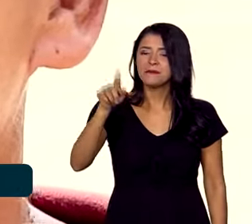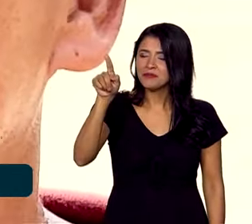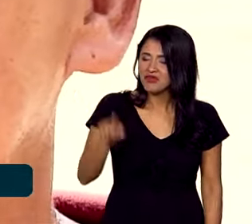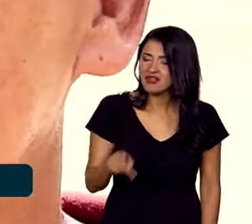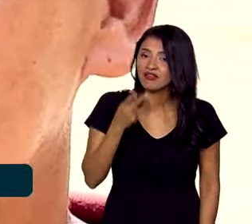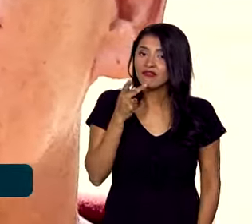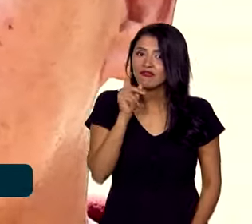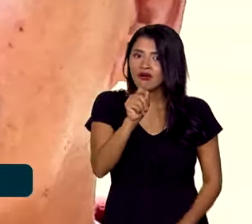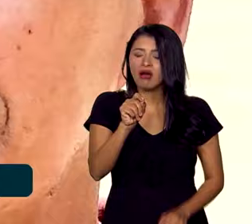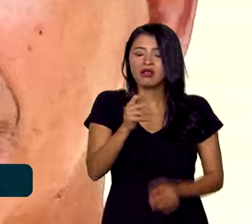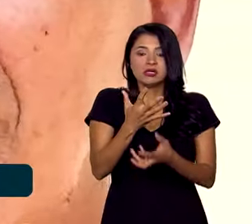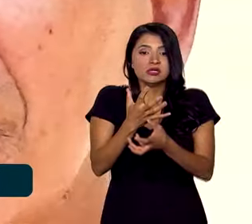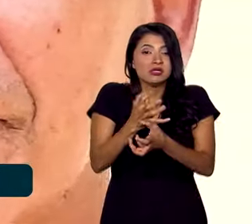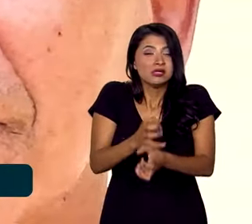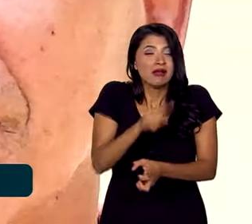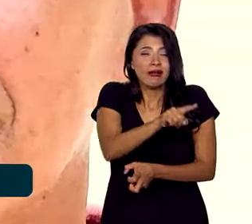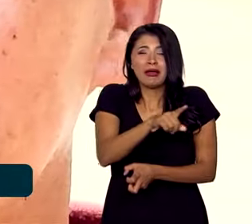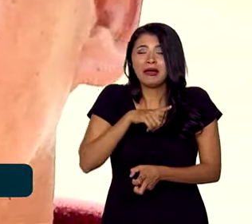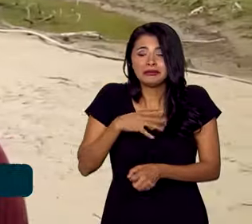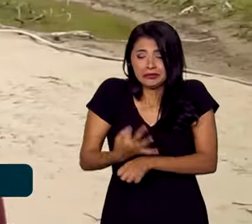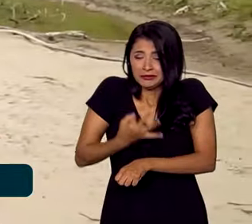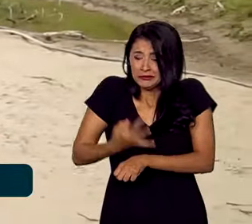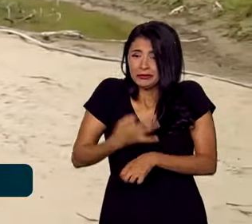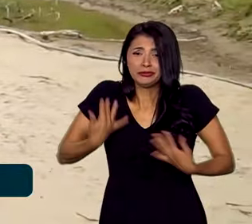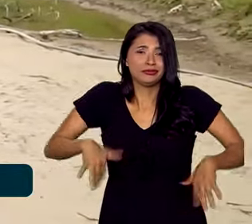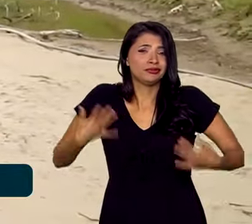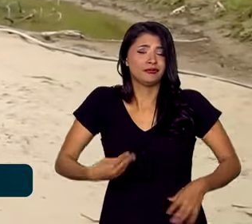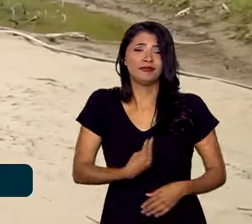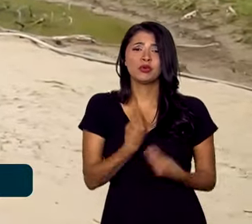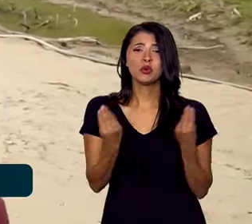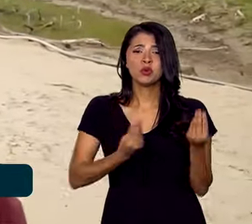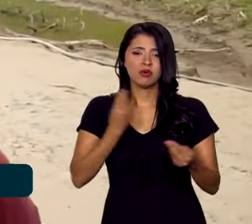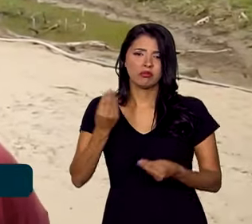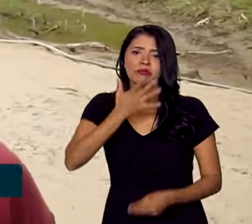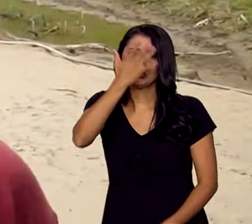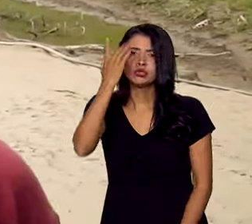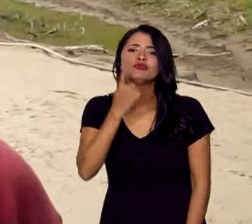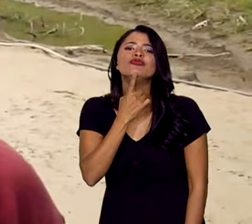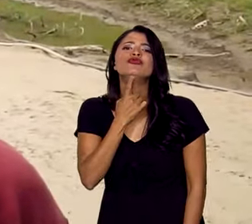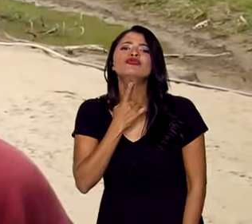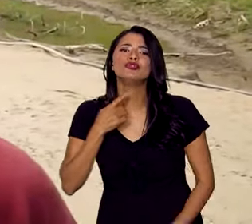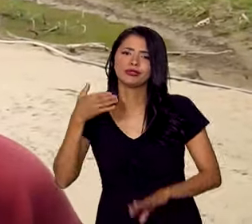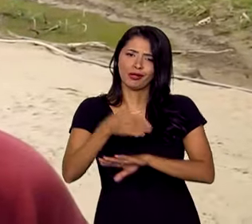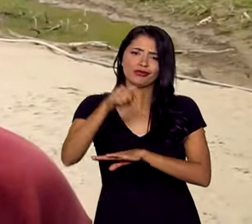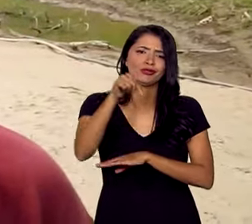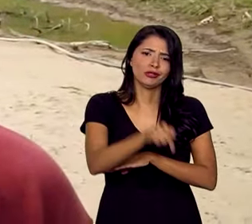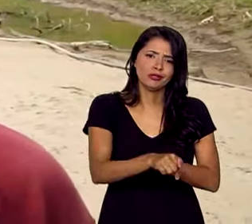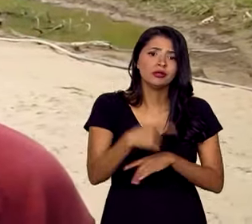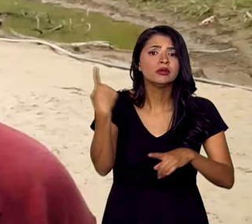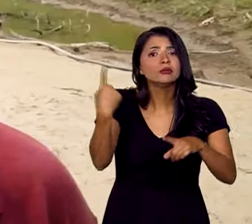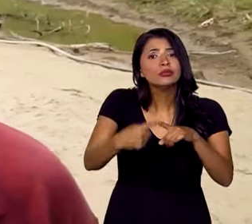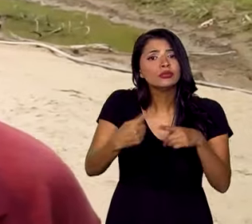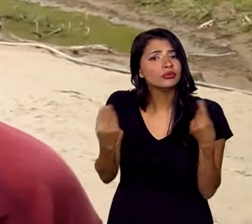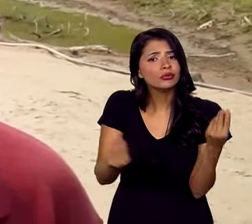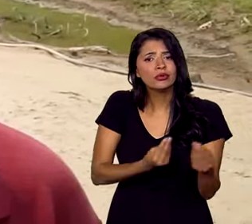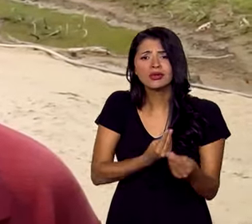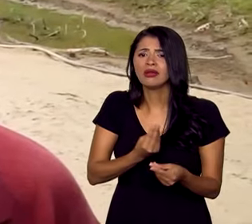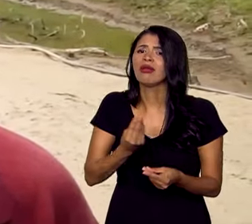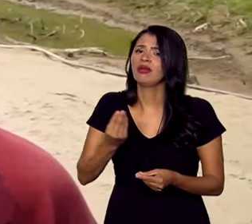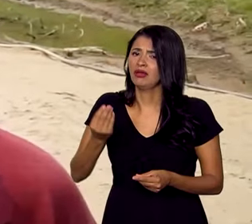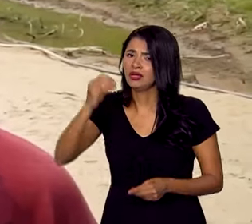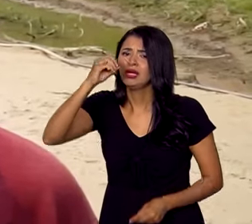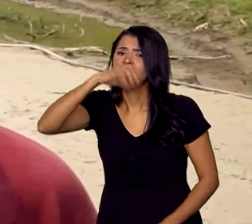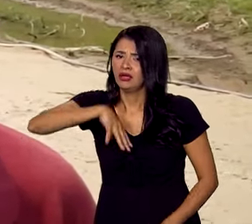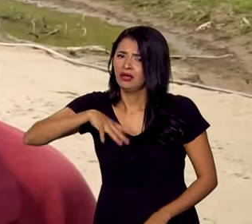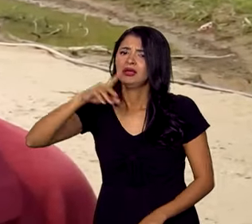a vida na região quase insustentável. É só quem tem vontade mesmo de estar aqui dentro, porque é muito cruel aqui